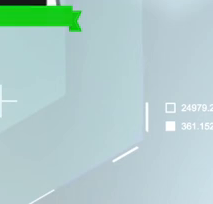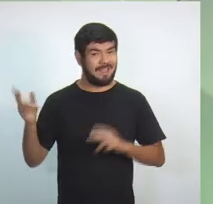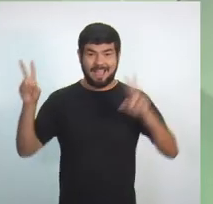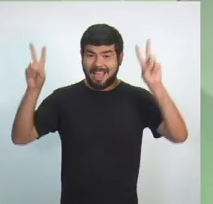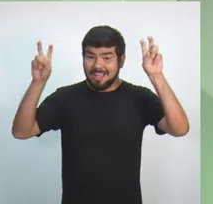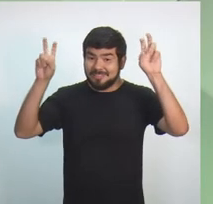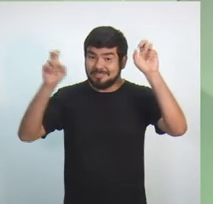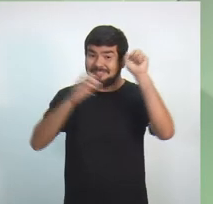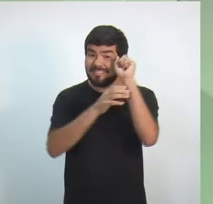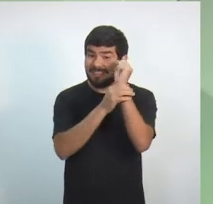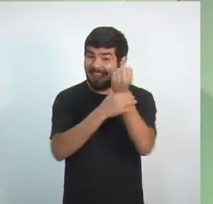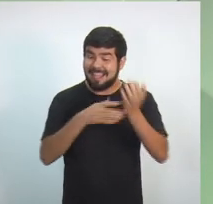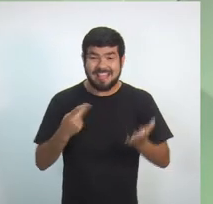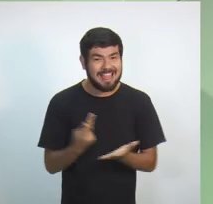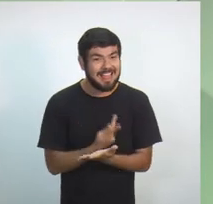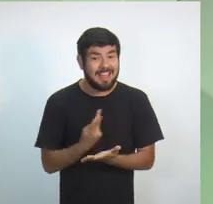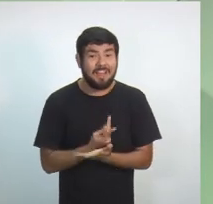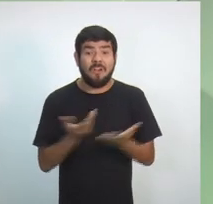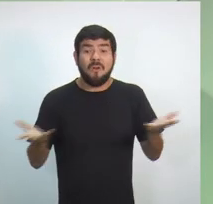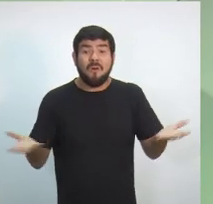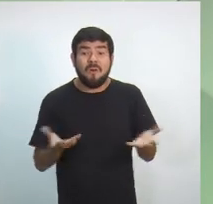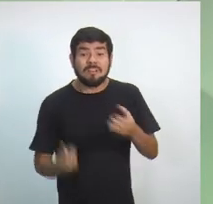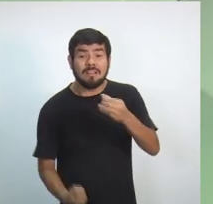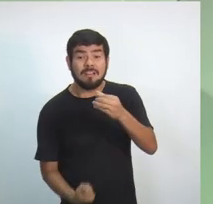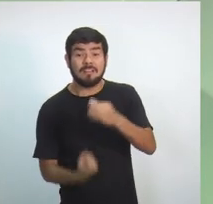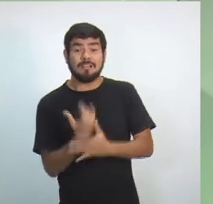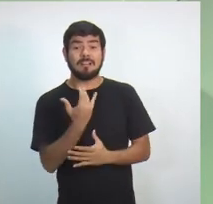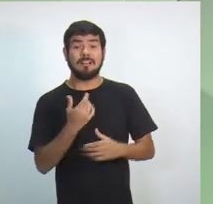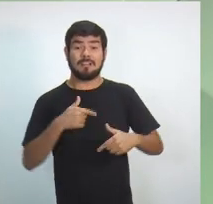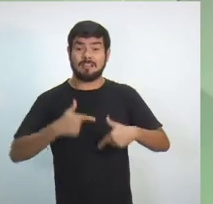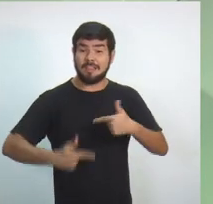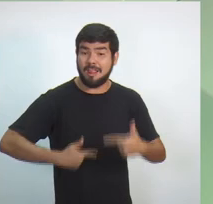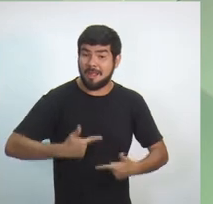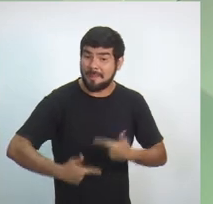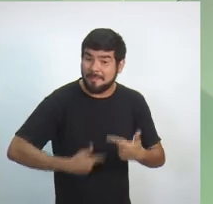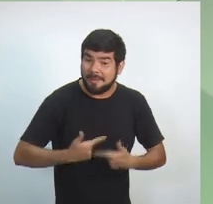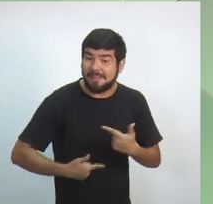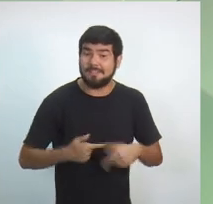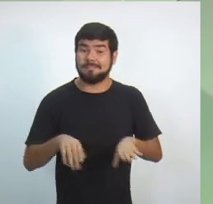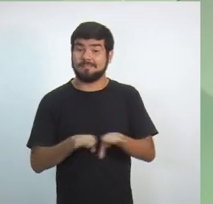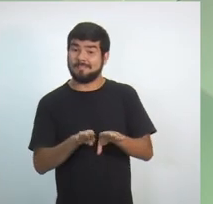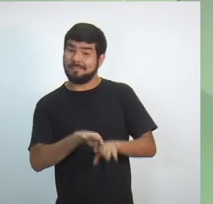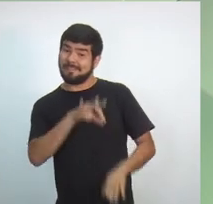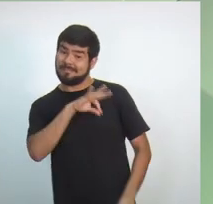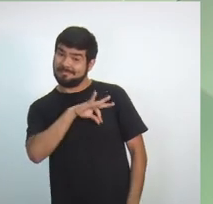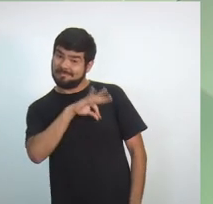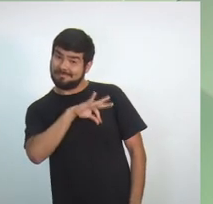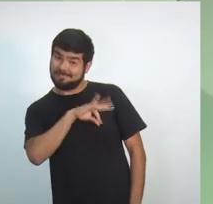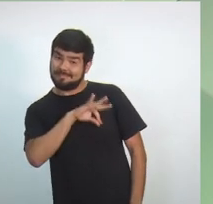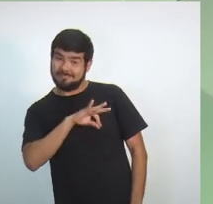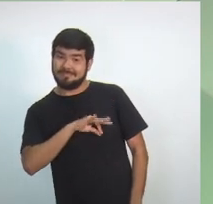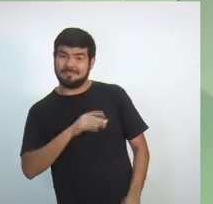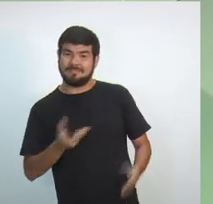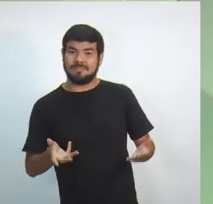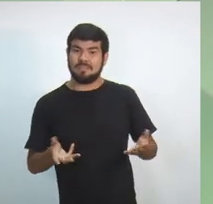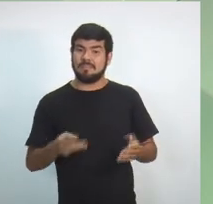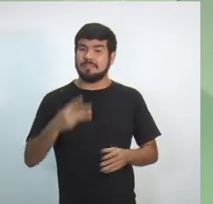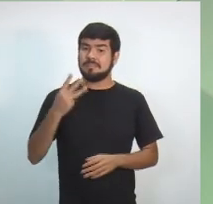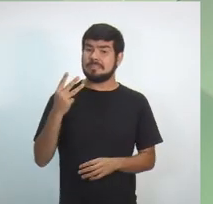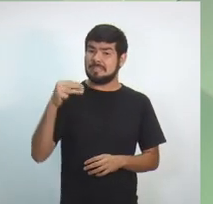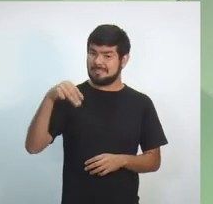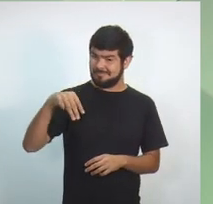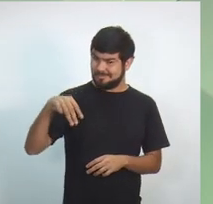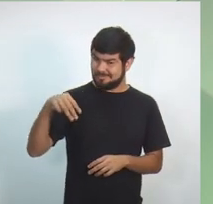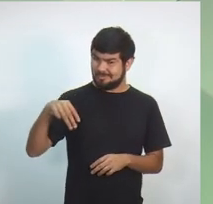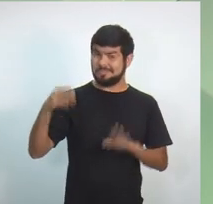vai conversar hoje sobre geração de emprego e renda. São três minutos que o candidato vai ter para falar sobre